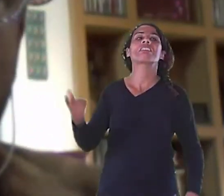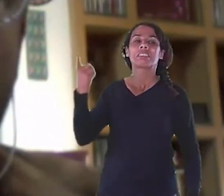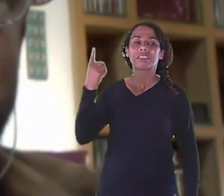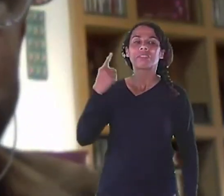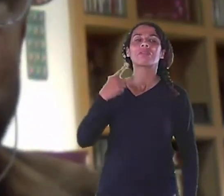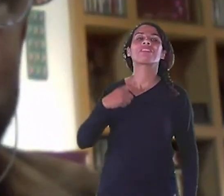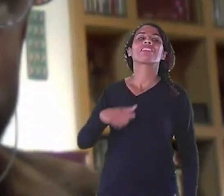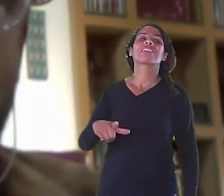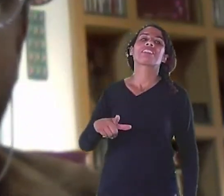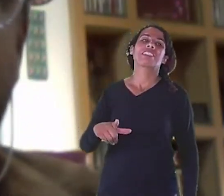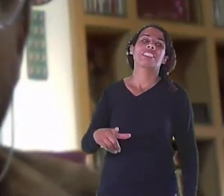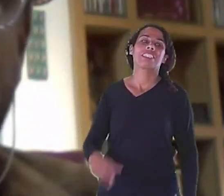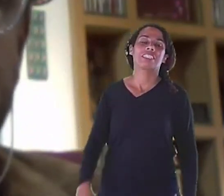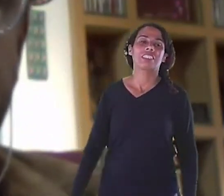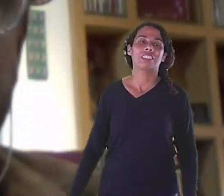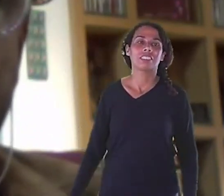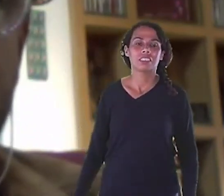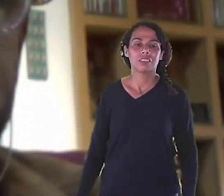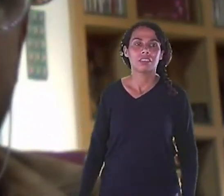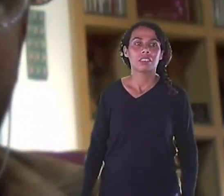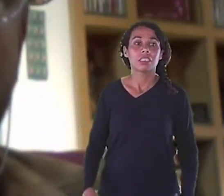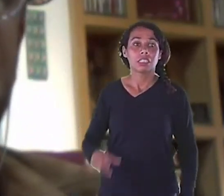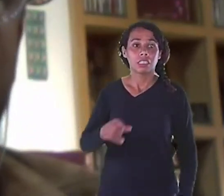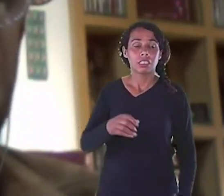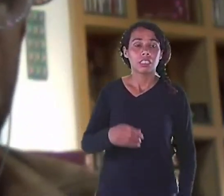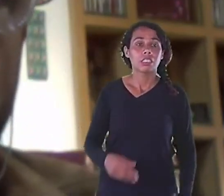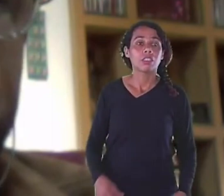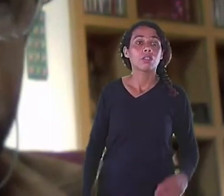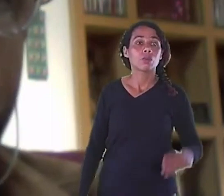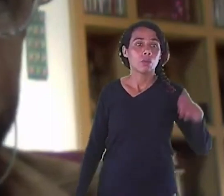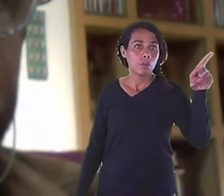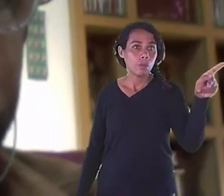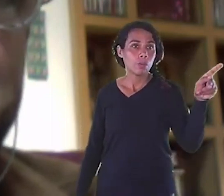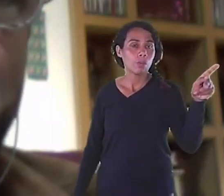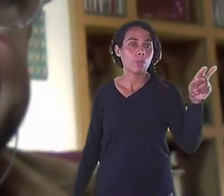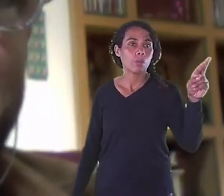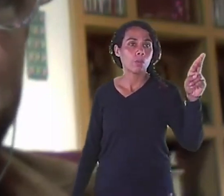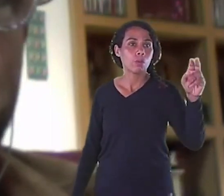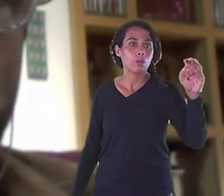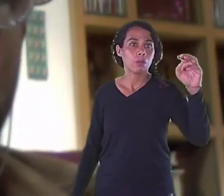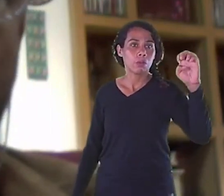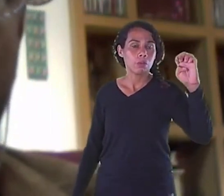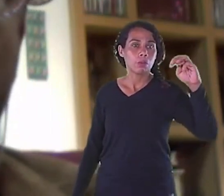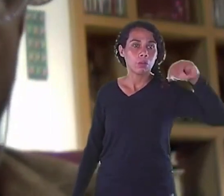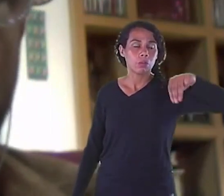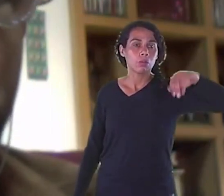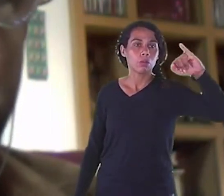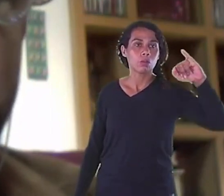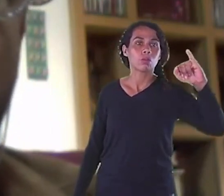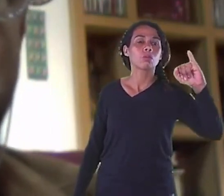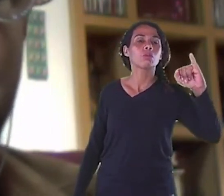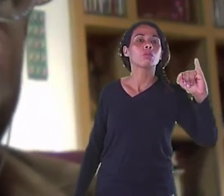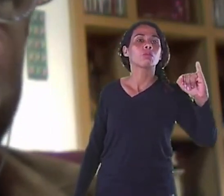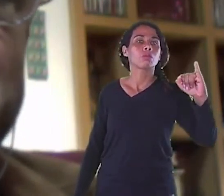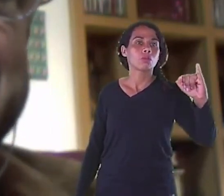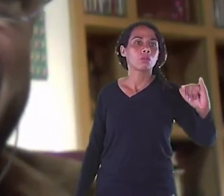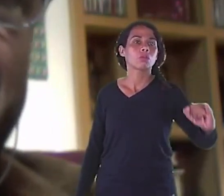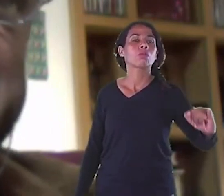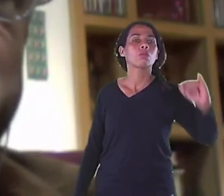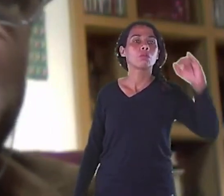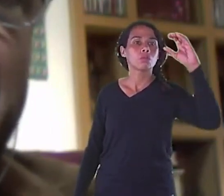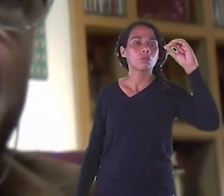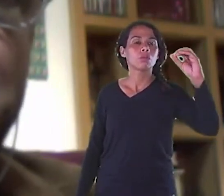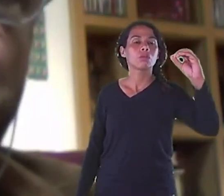Então Ela é dada Afonso Para as pessoas Que contribuíram Para o laço De amizade Ou contribuíram Para a cultura